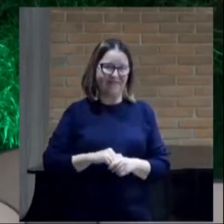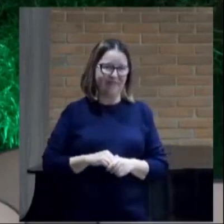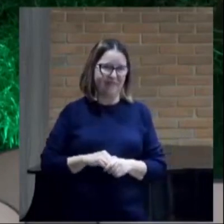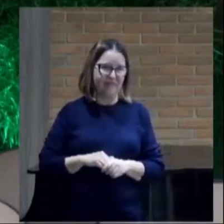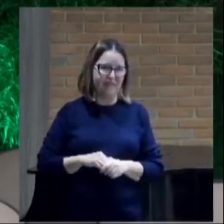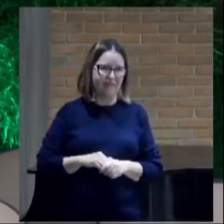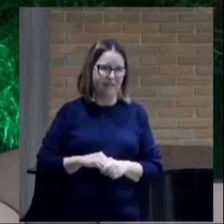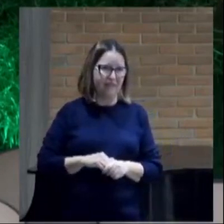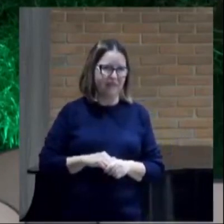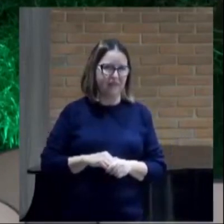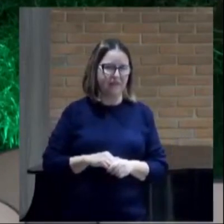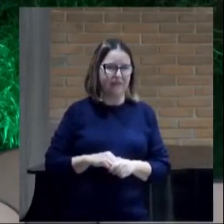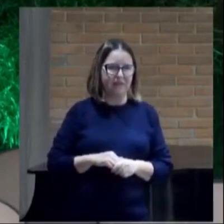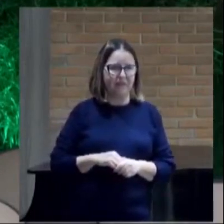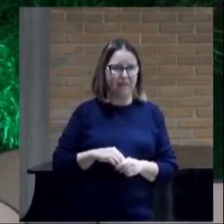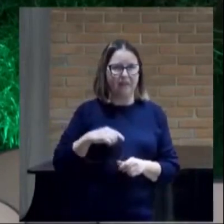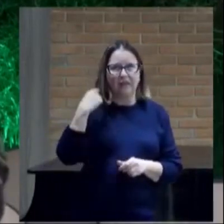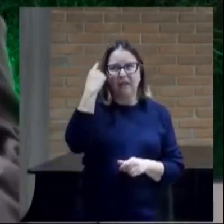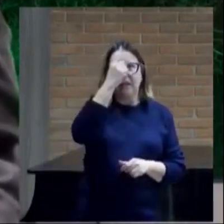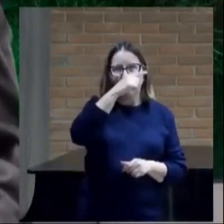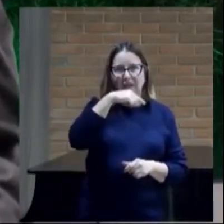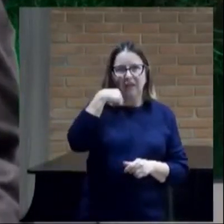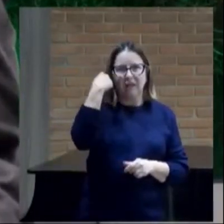Passa o dia que Deus deu